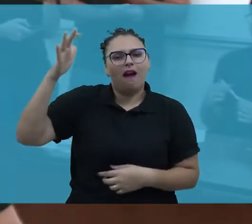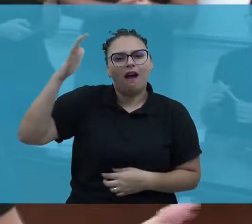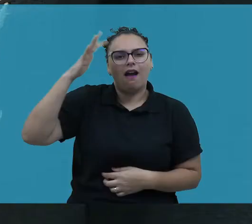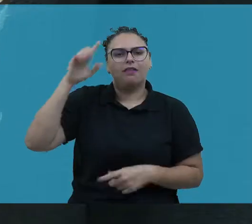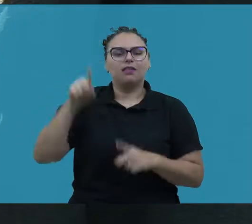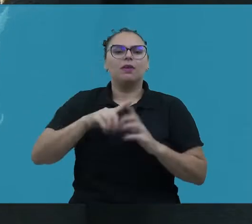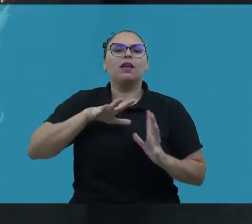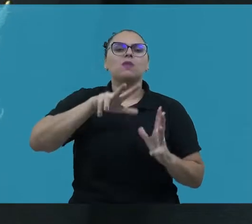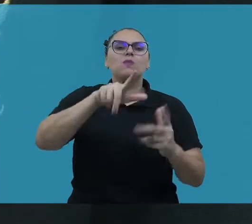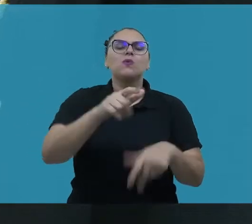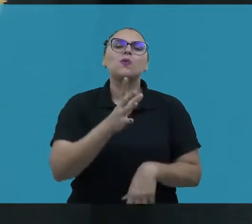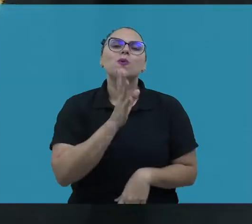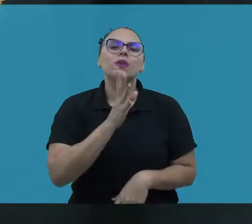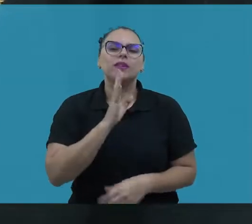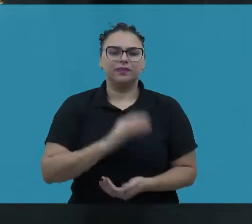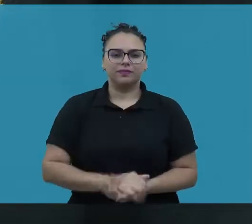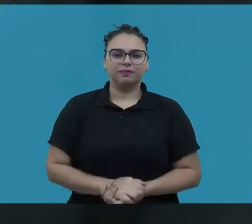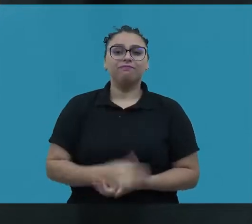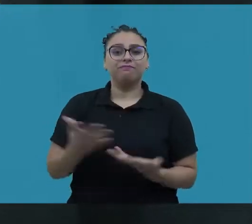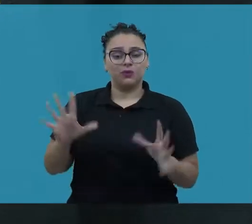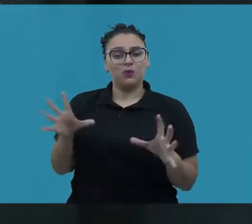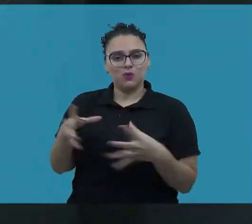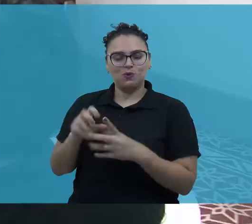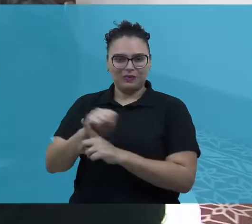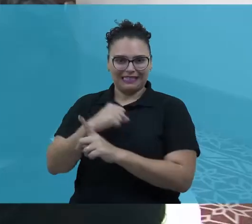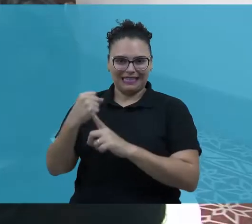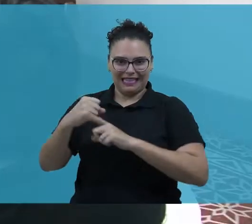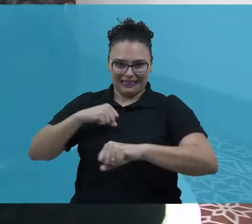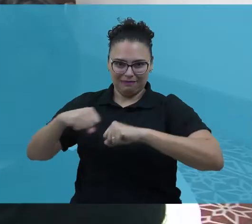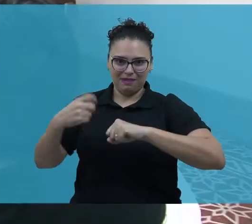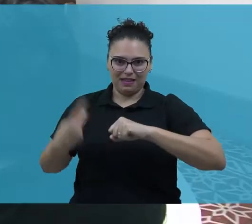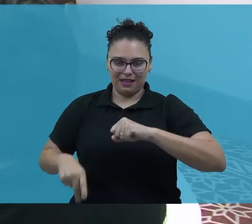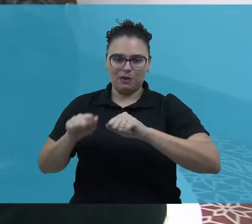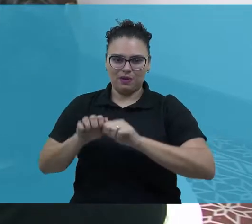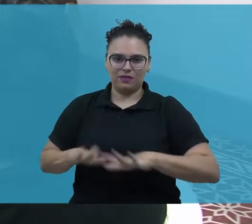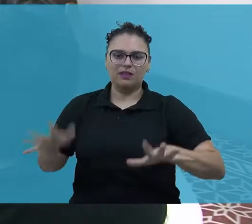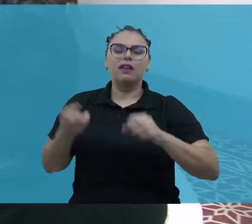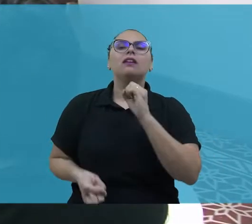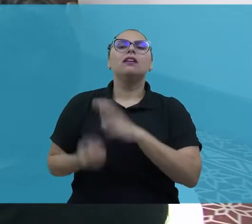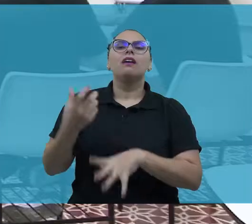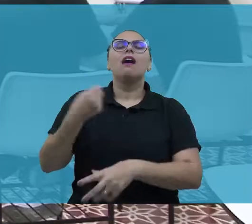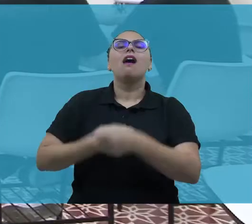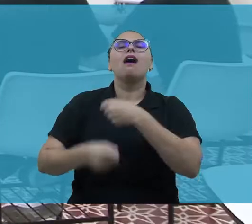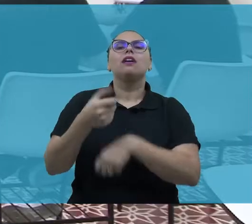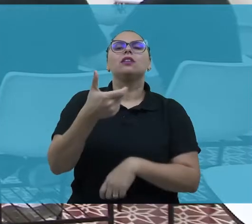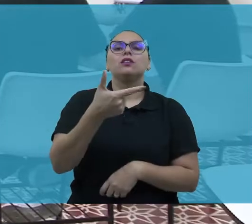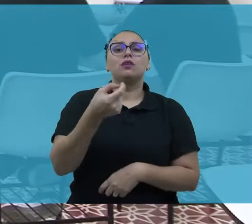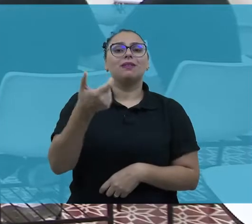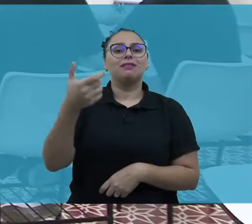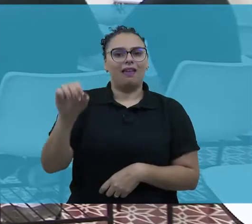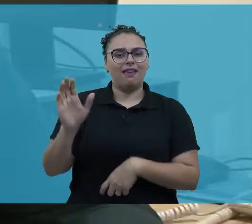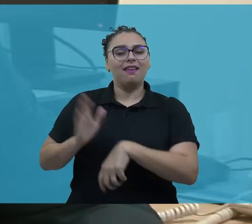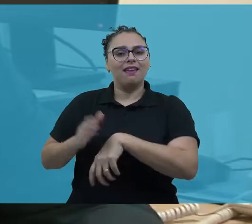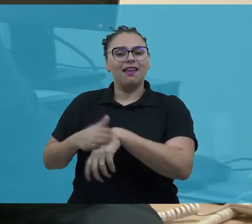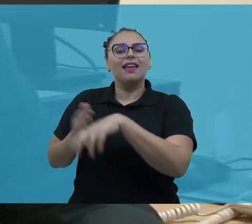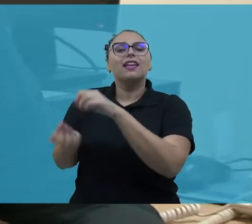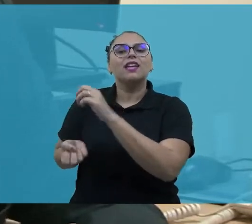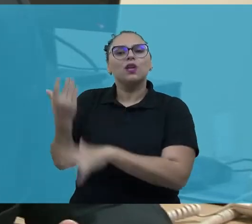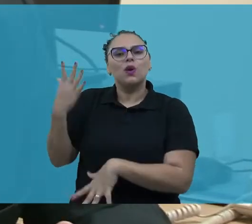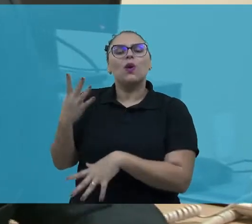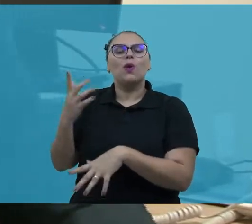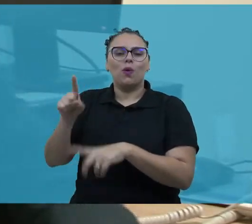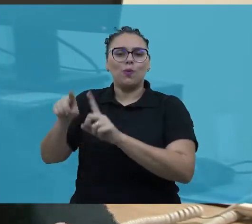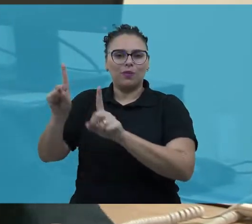nosso conhecimento de mundo. A Sociedade de Debates da UFC foi fundada em 2010. Entre os líderes do projeto, o atual